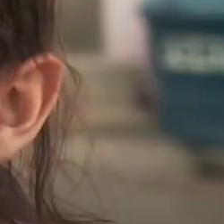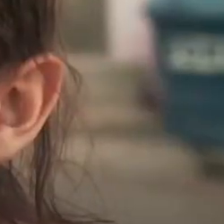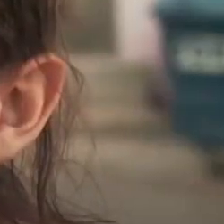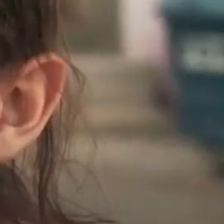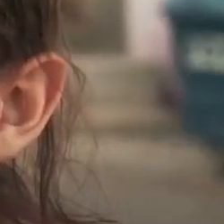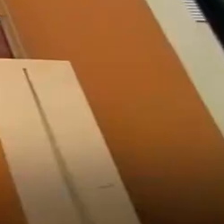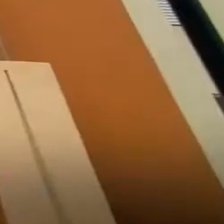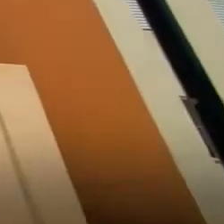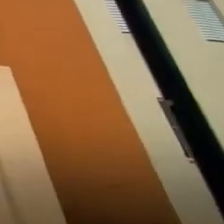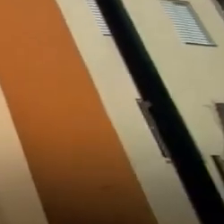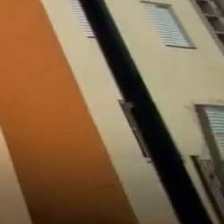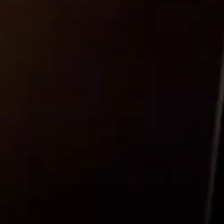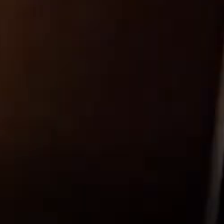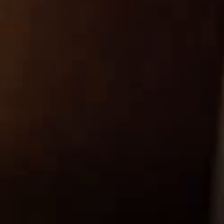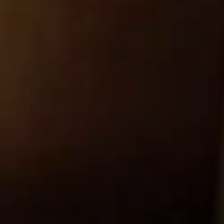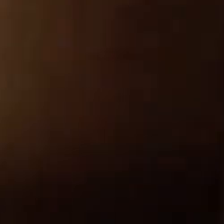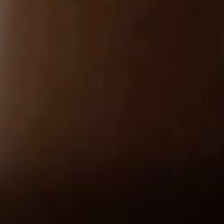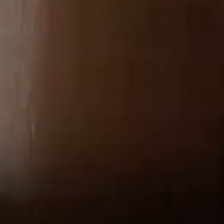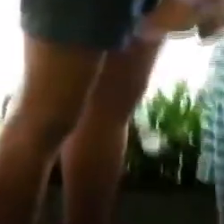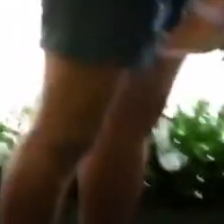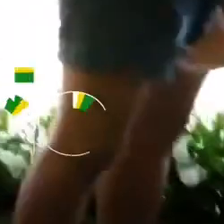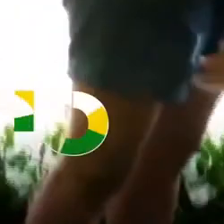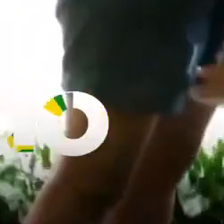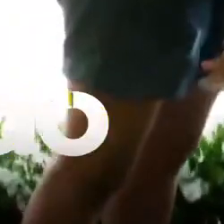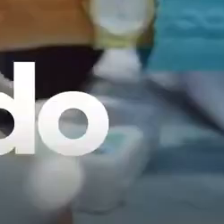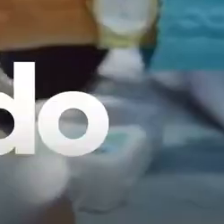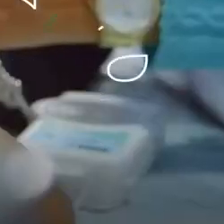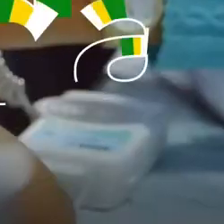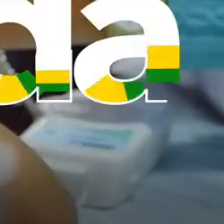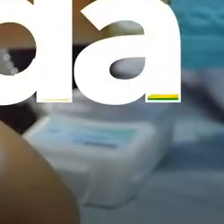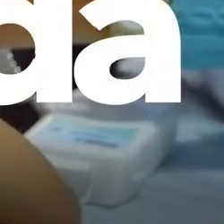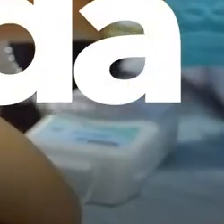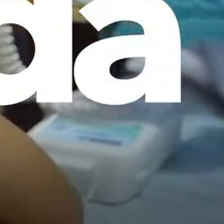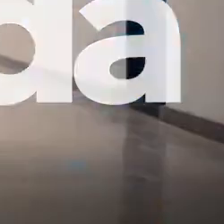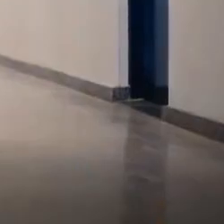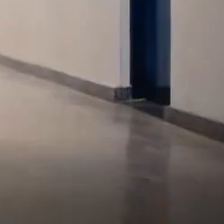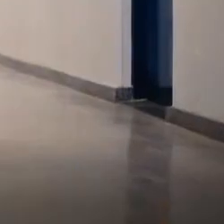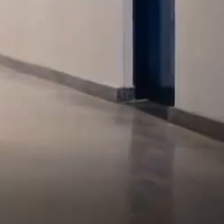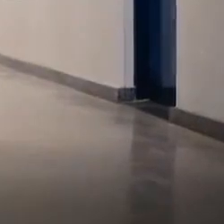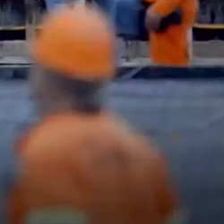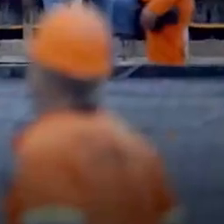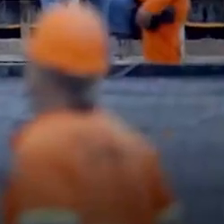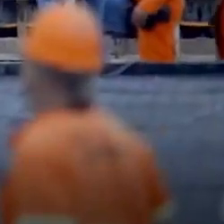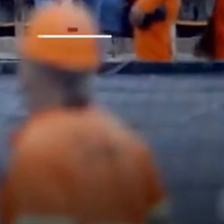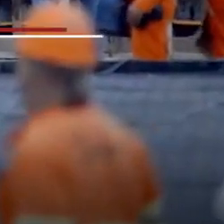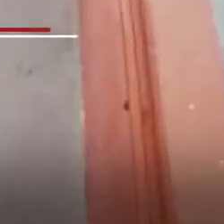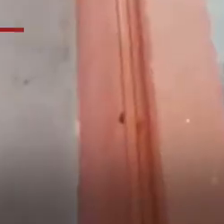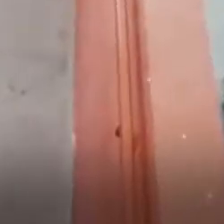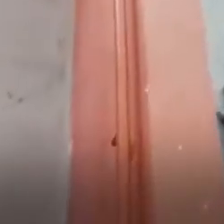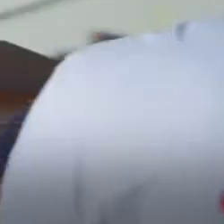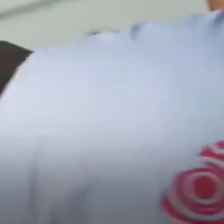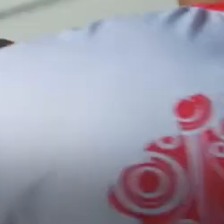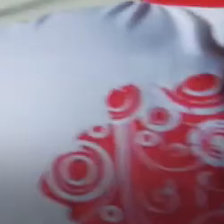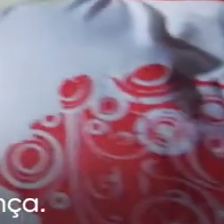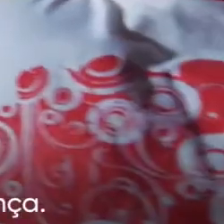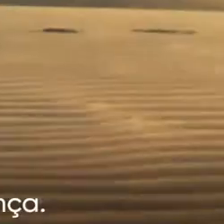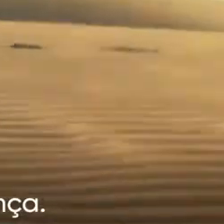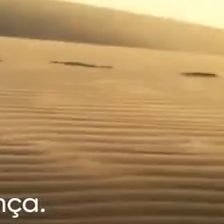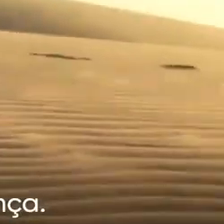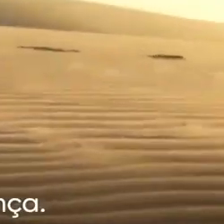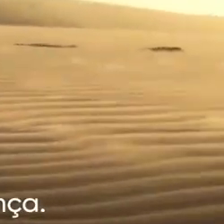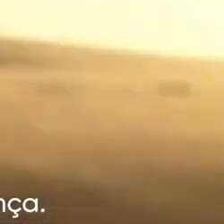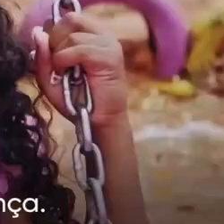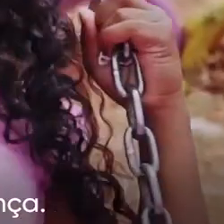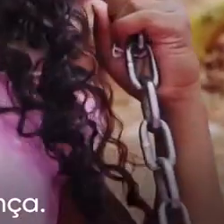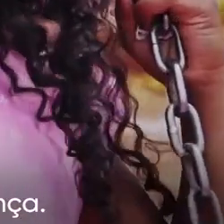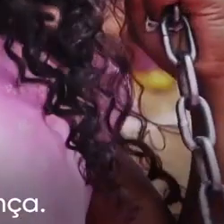Todo brasileiro tem direito à dignidade, ao cuidado, à vida, a estudar, trabalhar e crescer. Todo